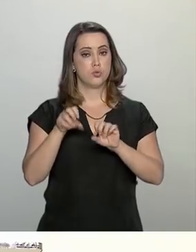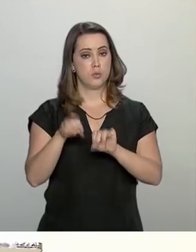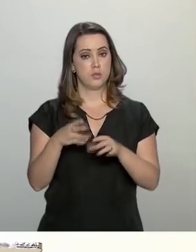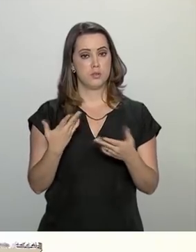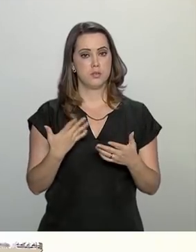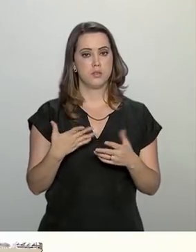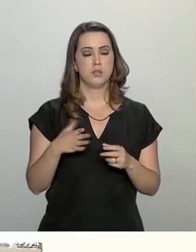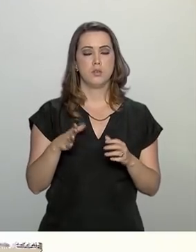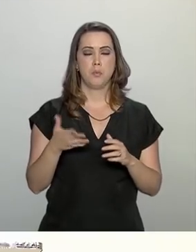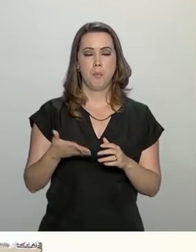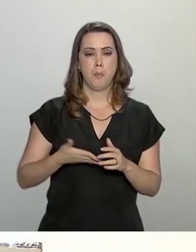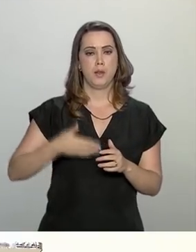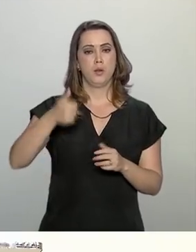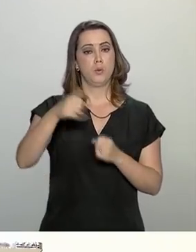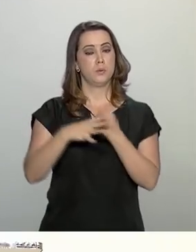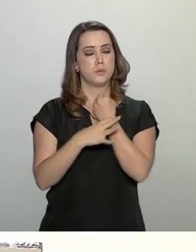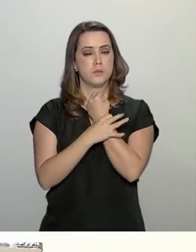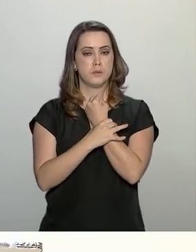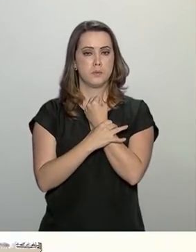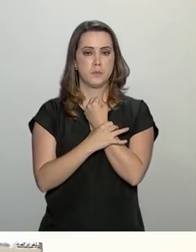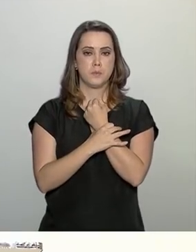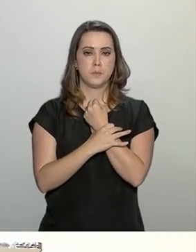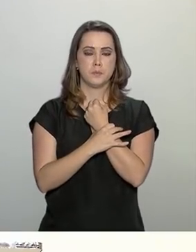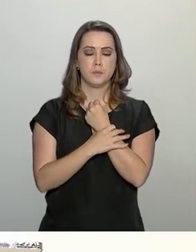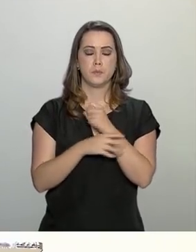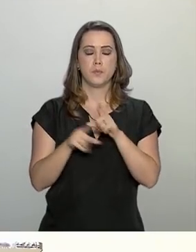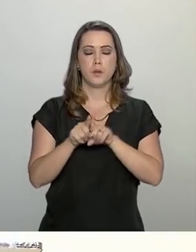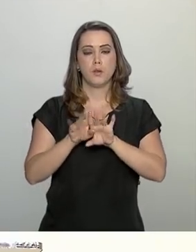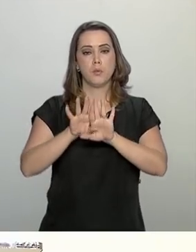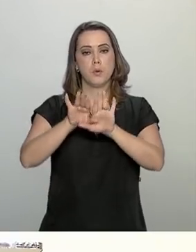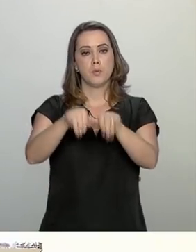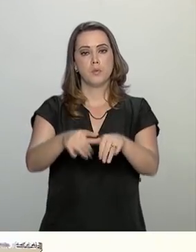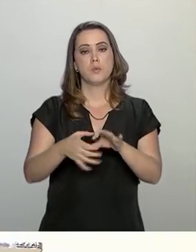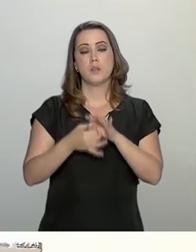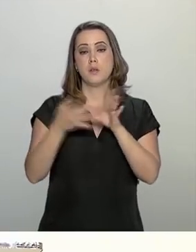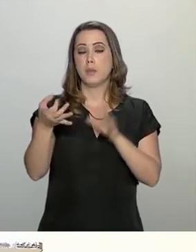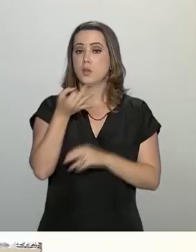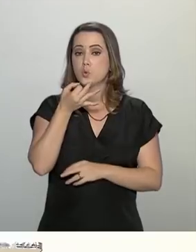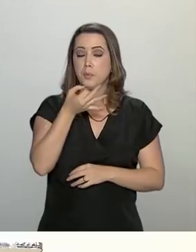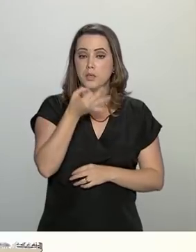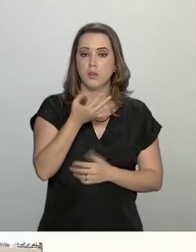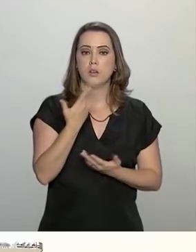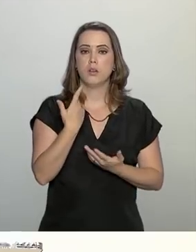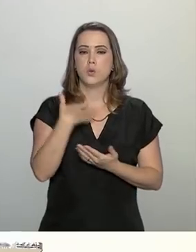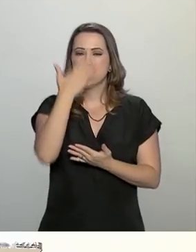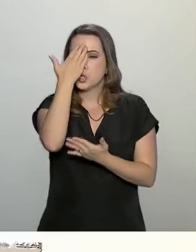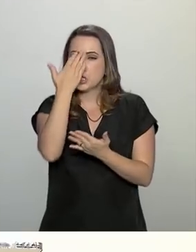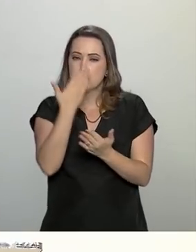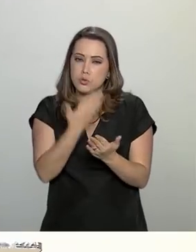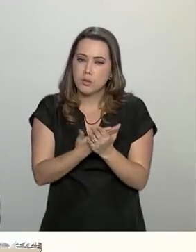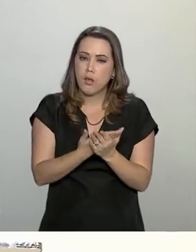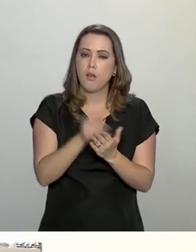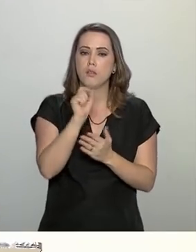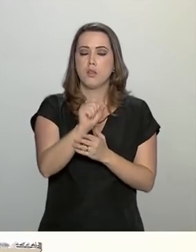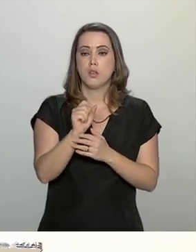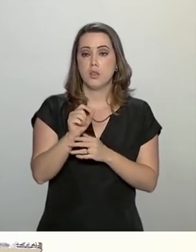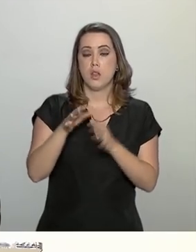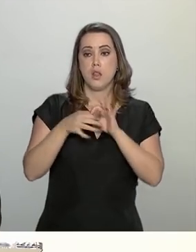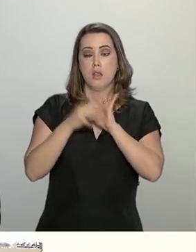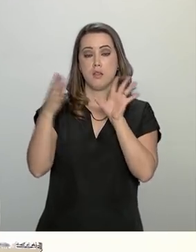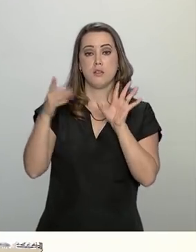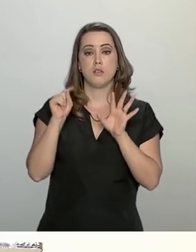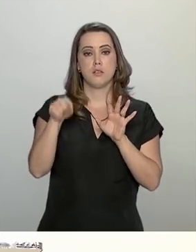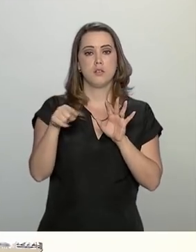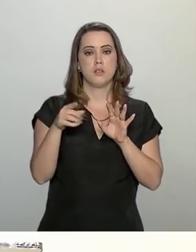da segurança. Por fim, liberdade de opinião, de crença, liberdade